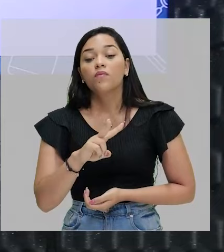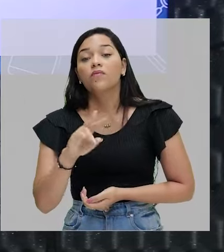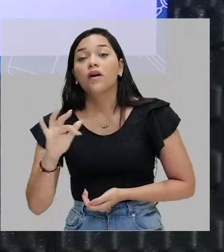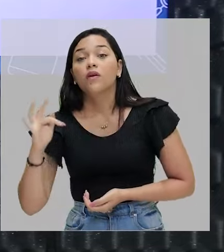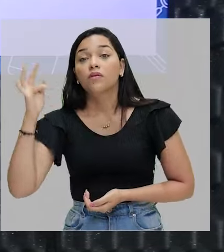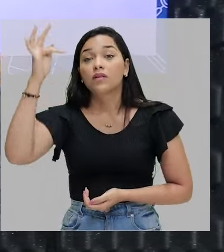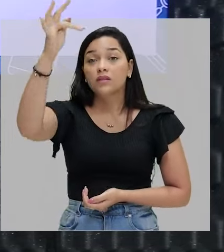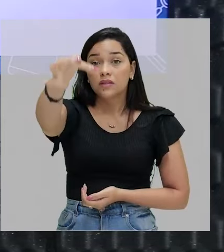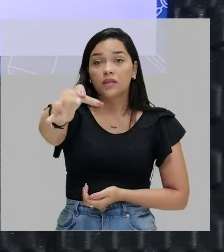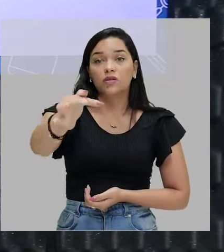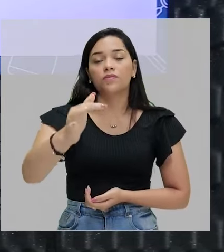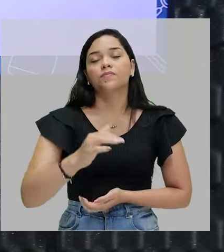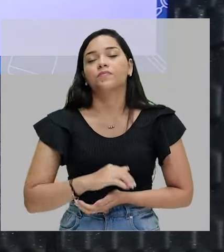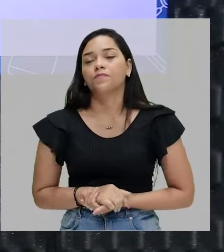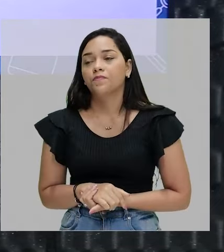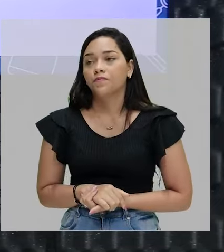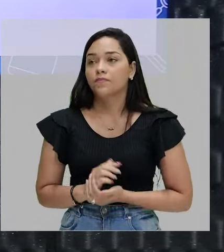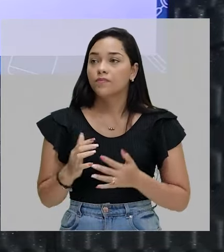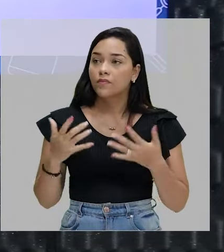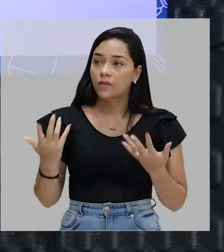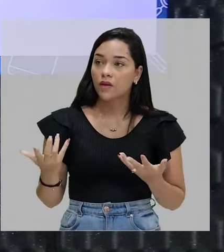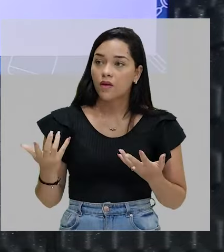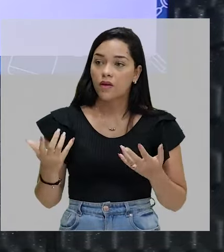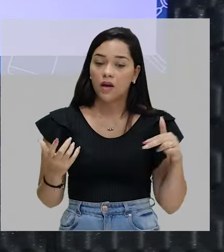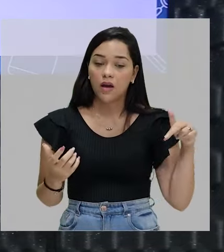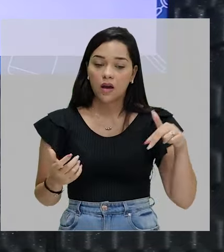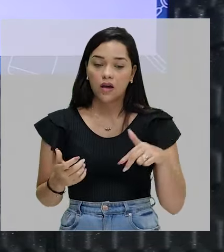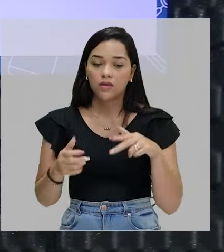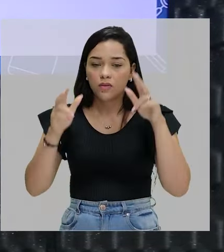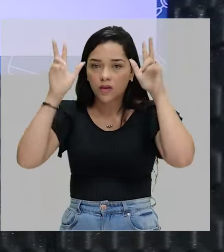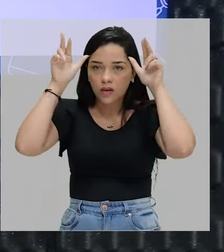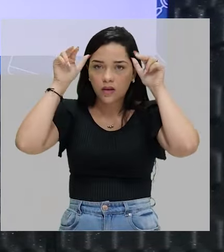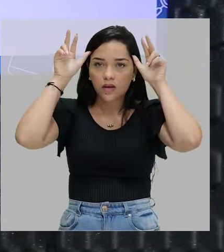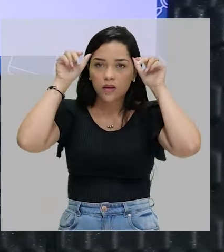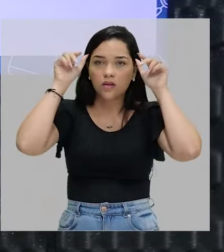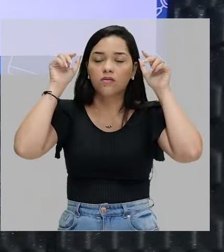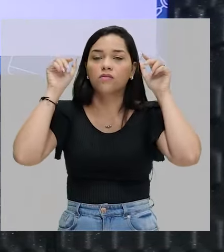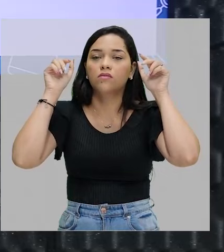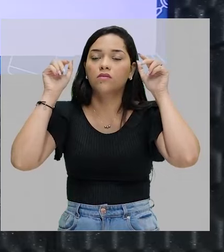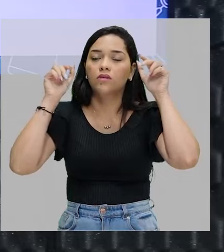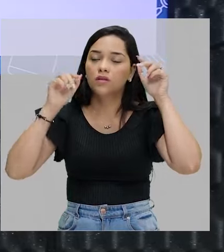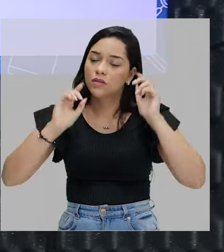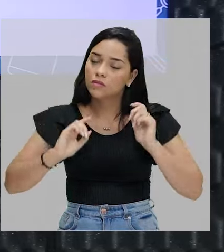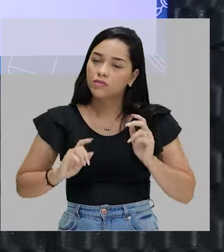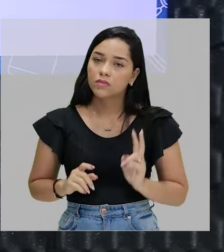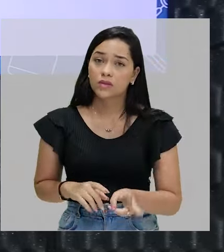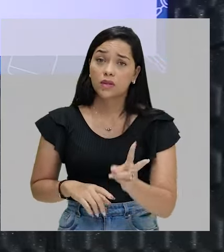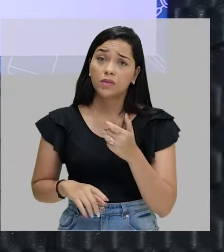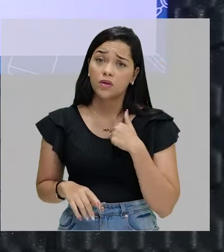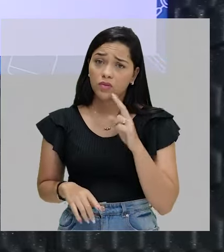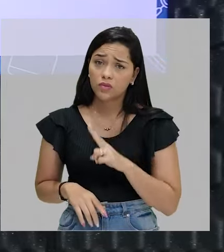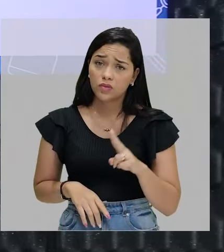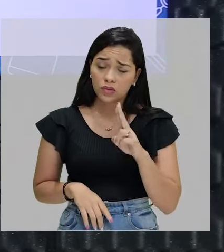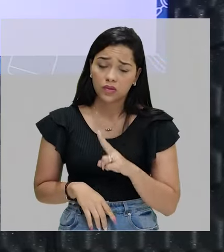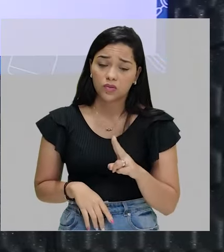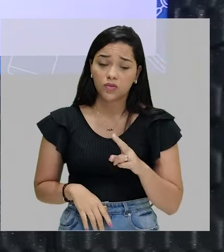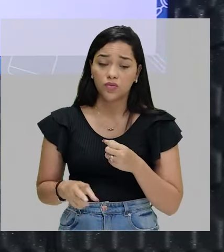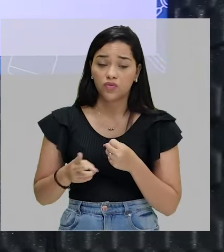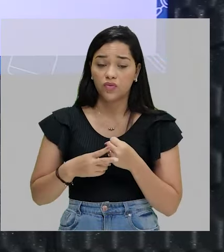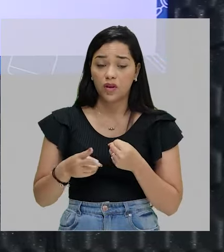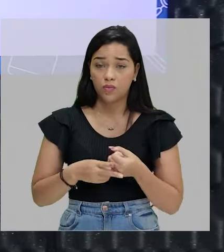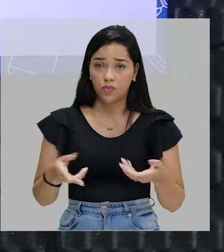acontecerá no futuro. Então, ando a cavalo diariamente. Eu estou usando aqui o verbo no presente.